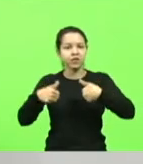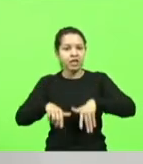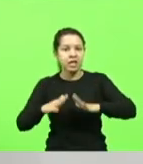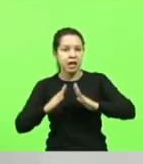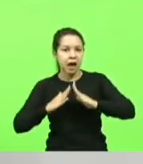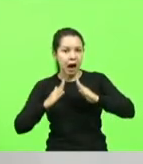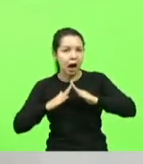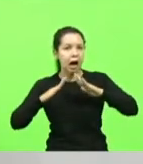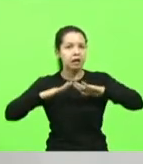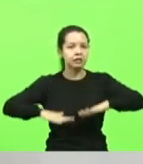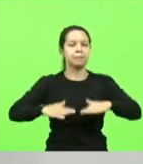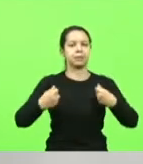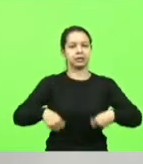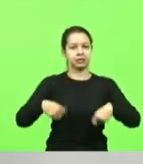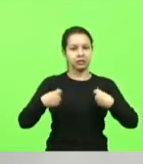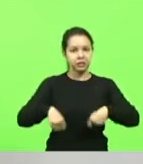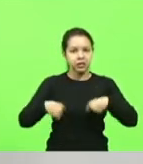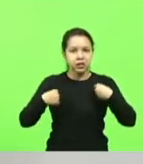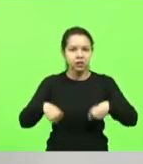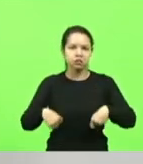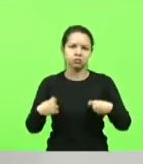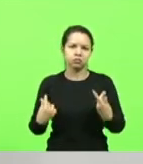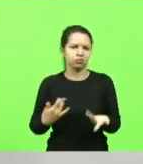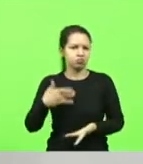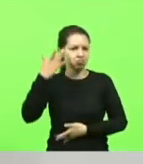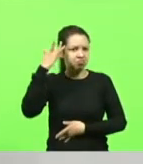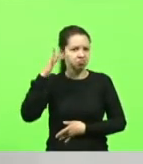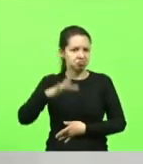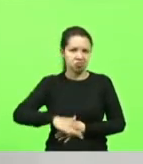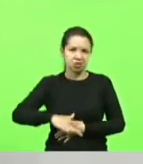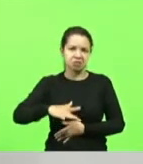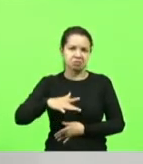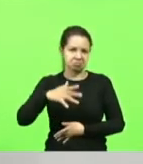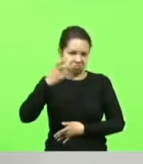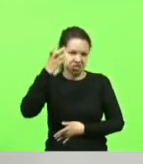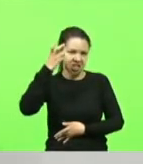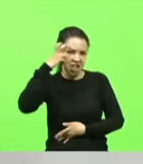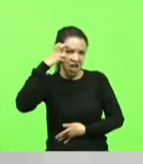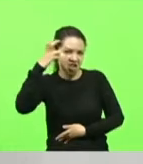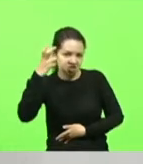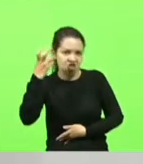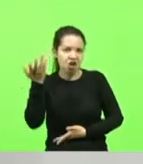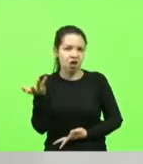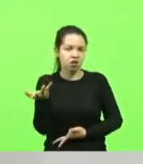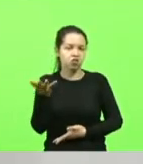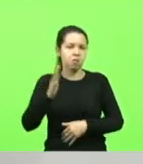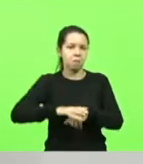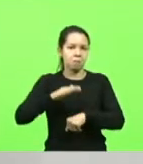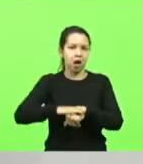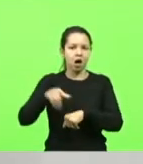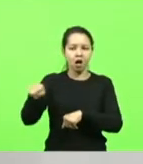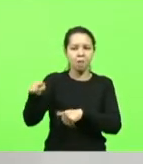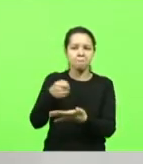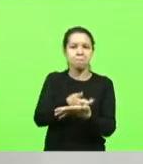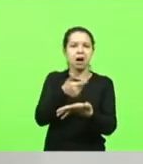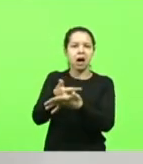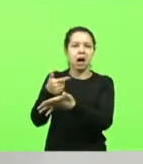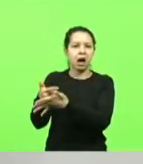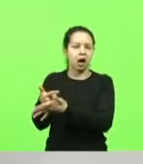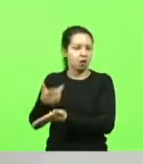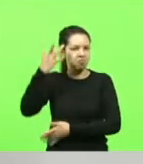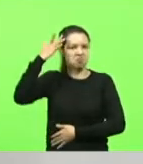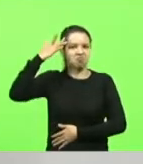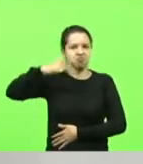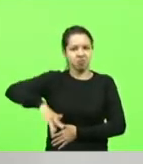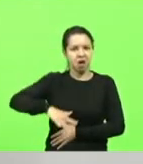Eu não sei o que que... se isso foi uma atitude muito inteligente, por parte de quem pagava isso. Já vi